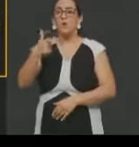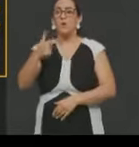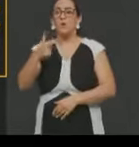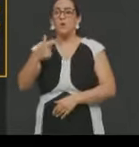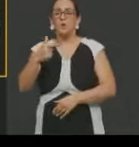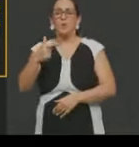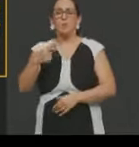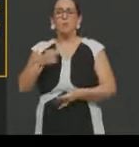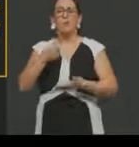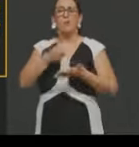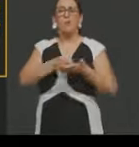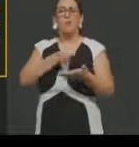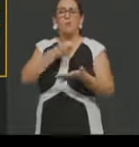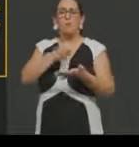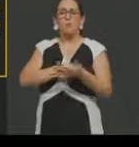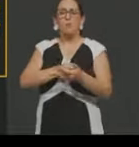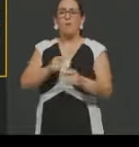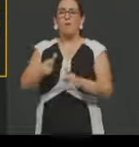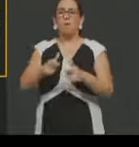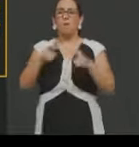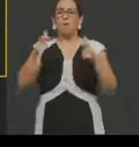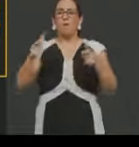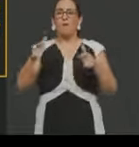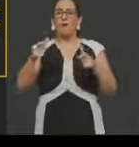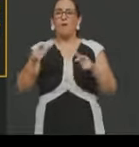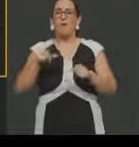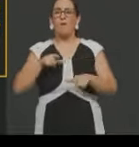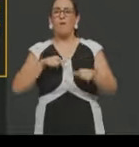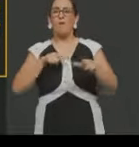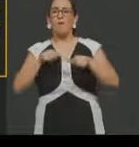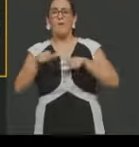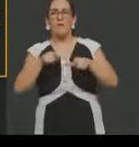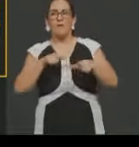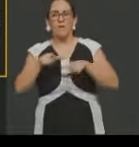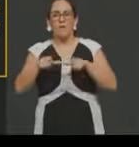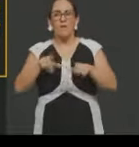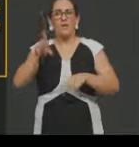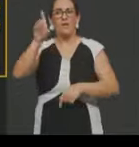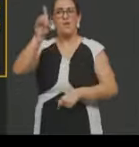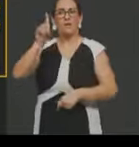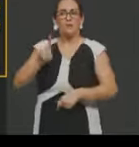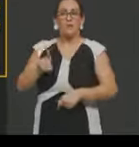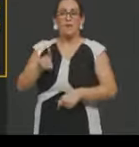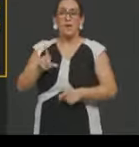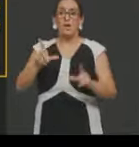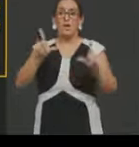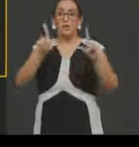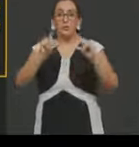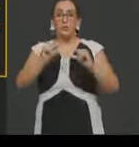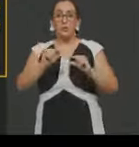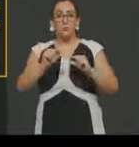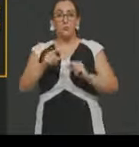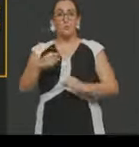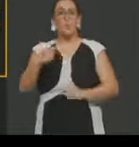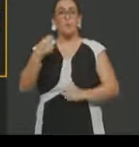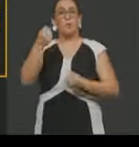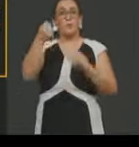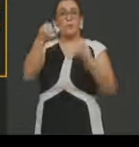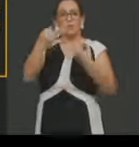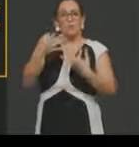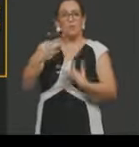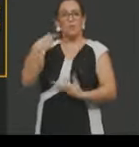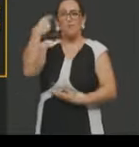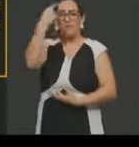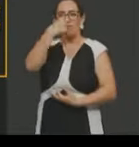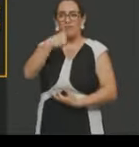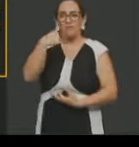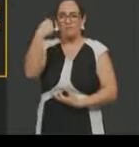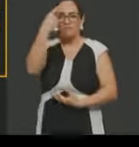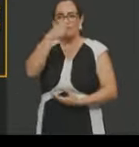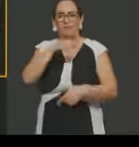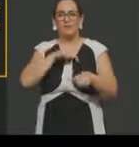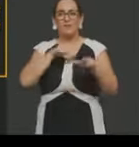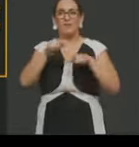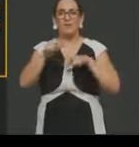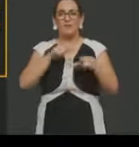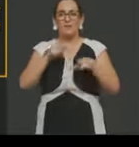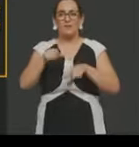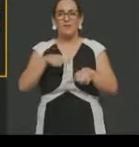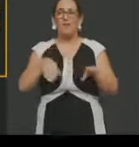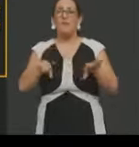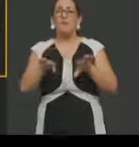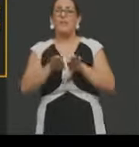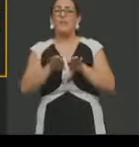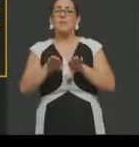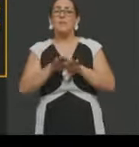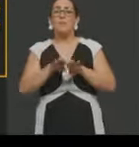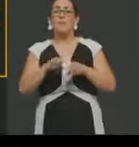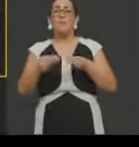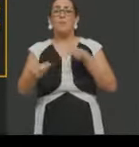maior regulamentação do trabalho, da carga horária, da remuneração, da questão do trabalho, né, da